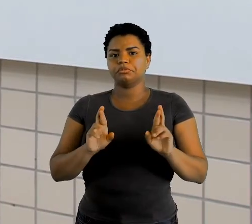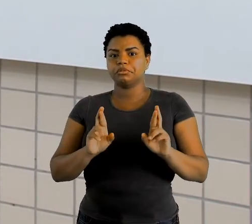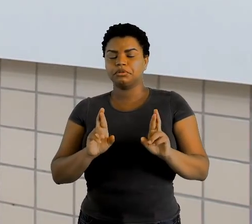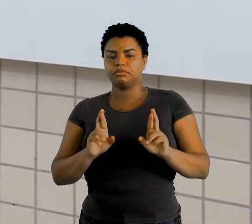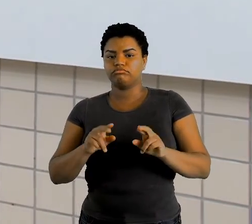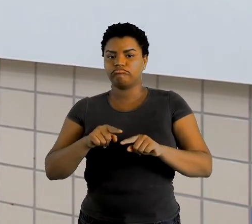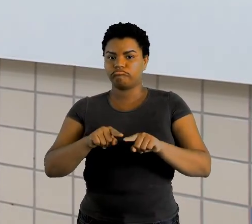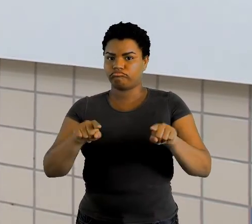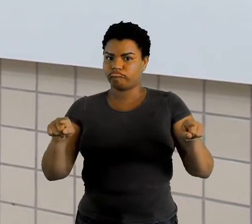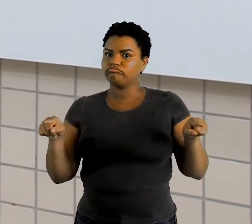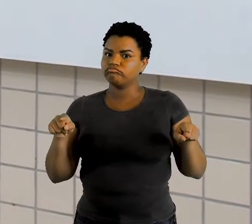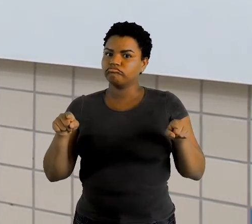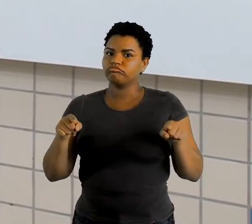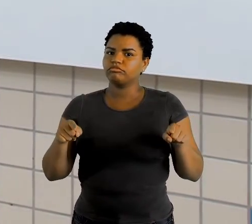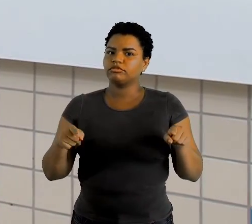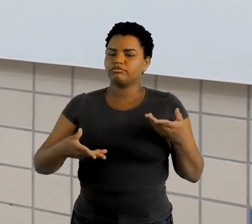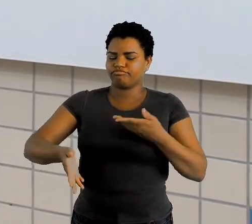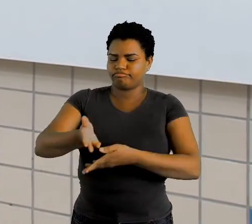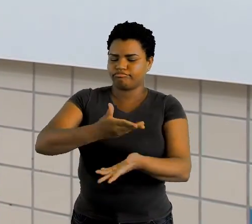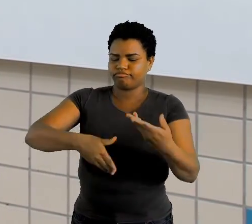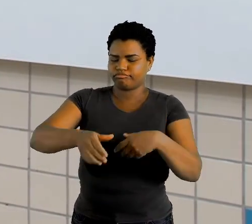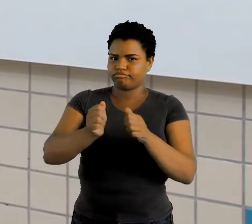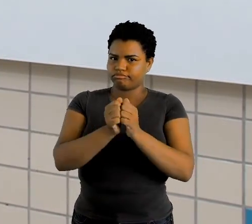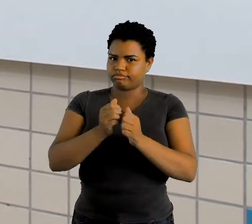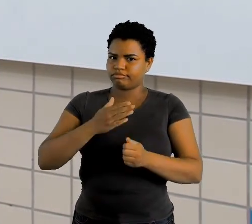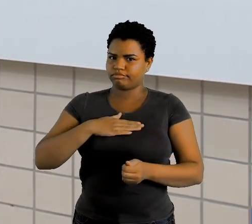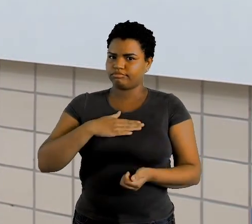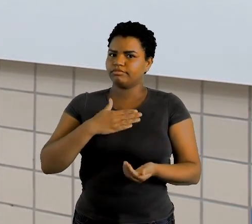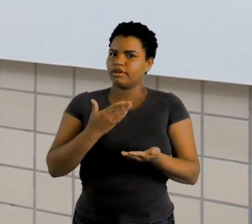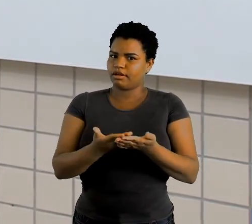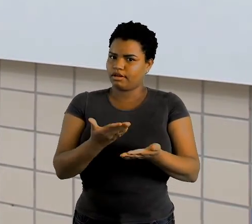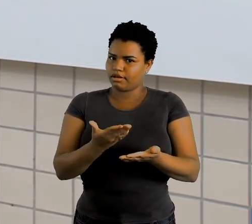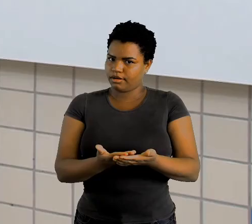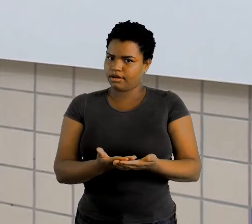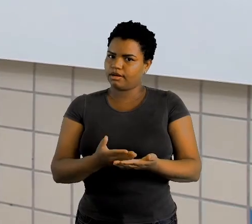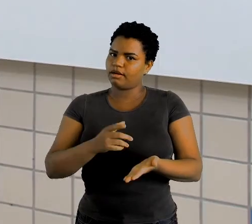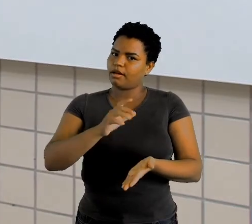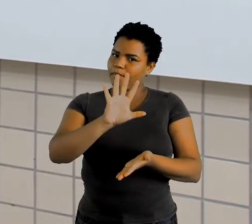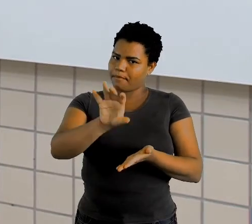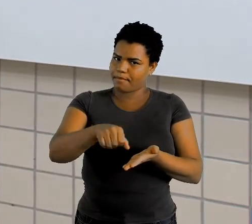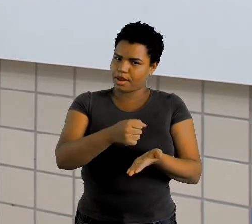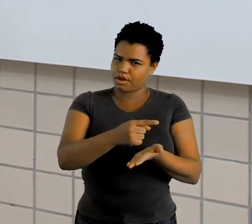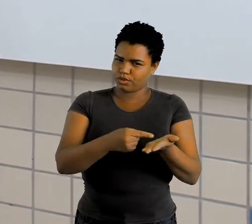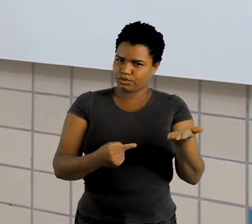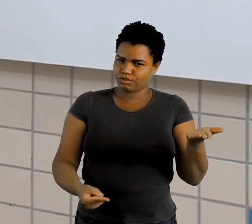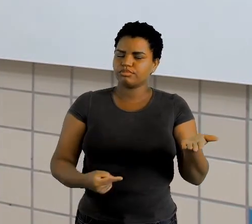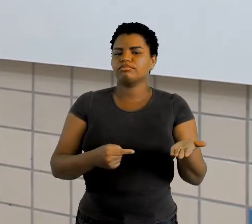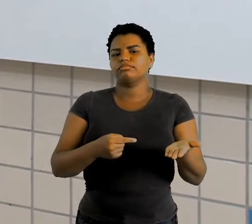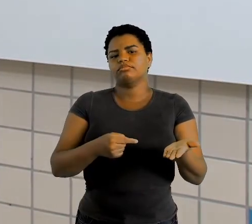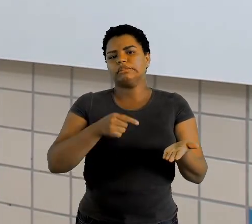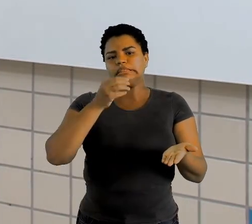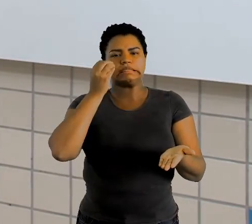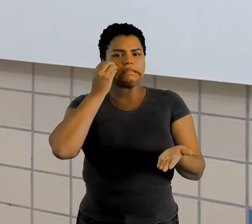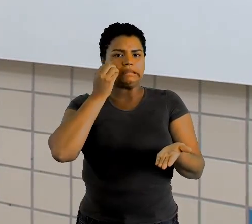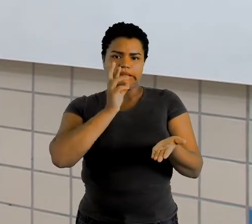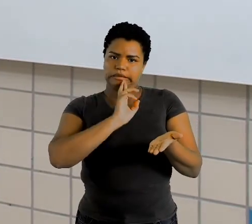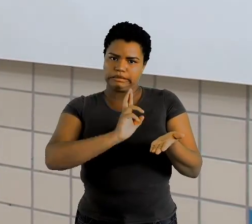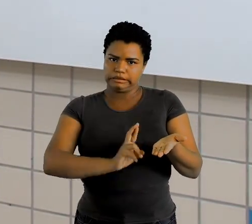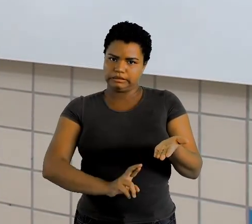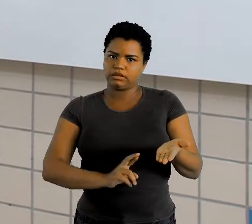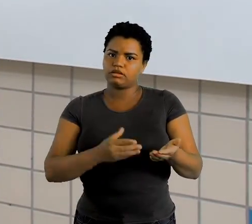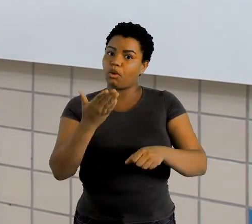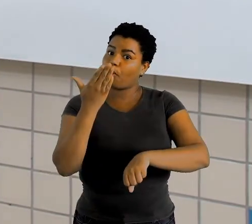tenham interagido comigo aqui nessa aula tenham pego seu caderno tentado responder porque é só